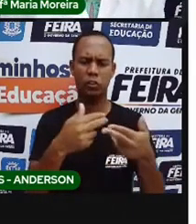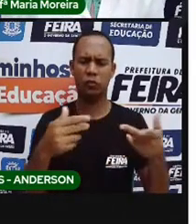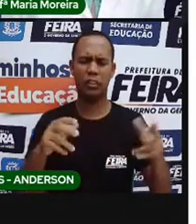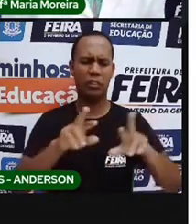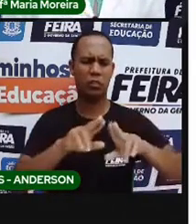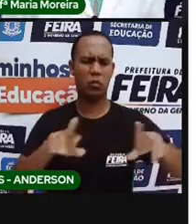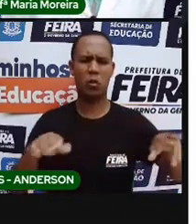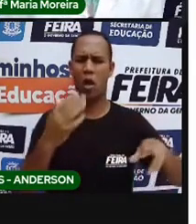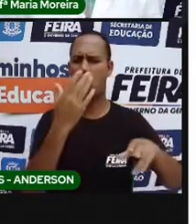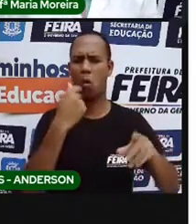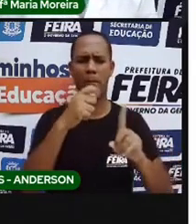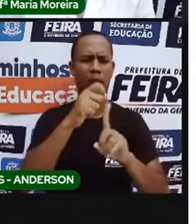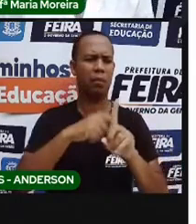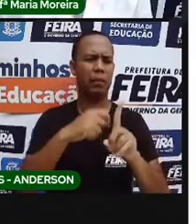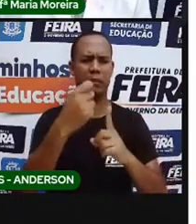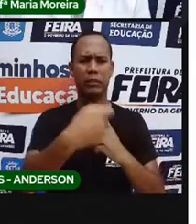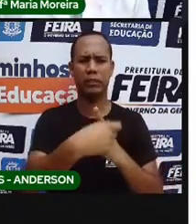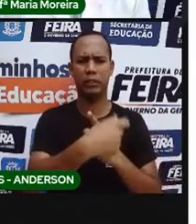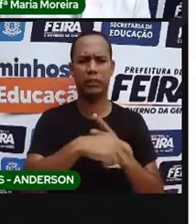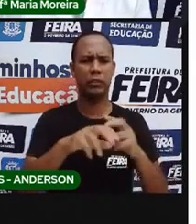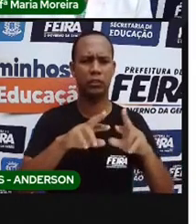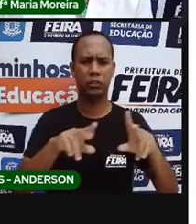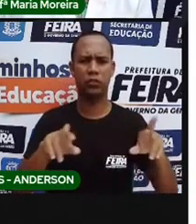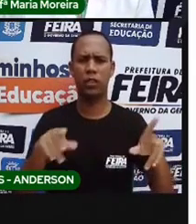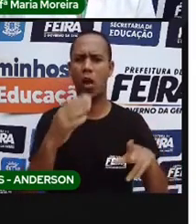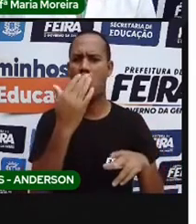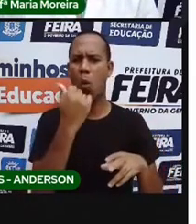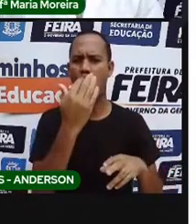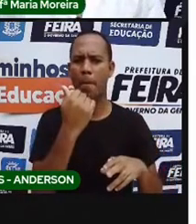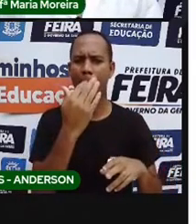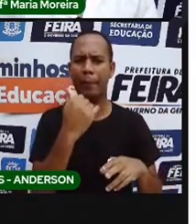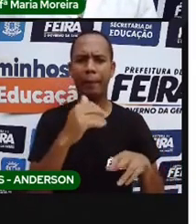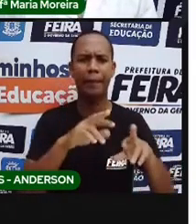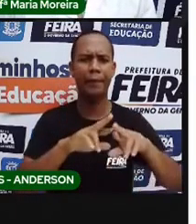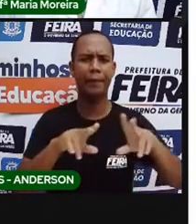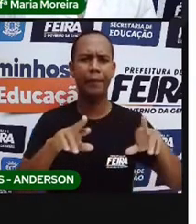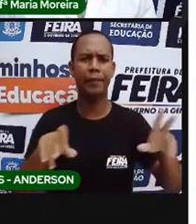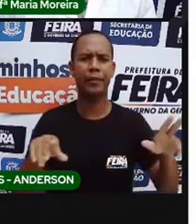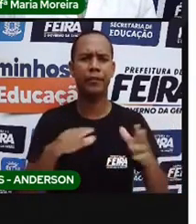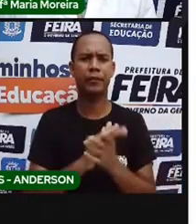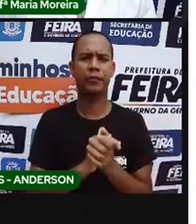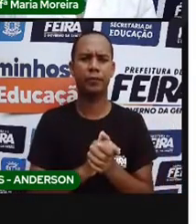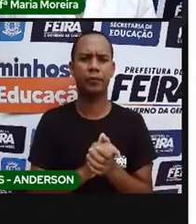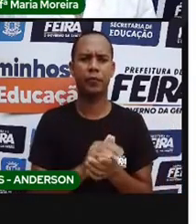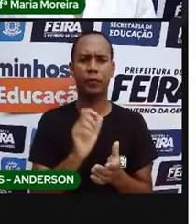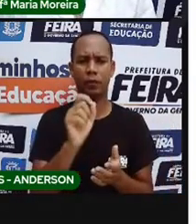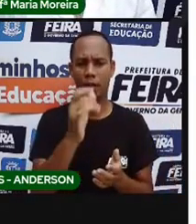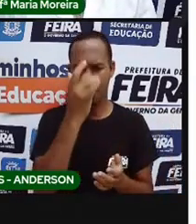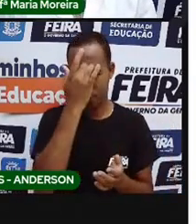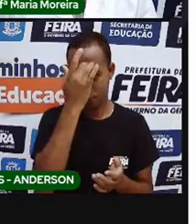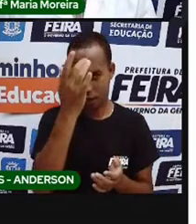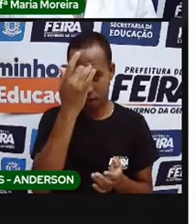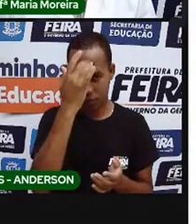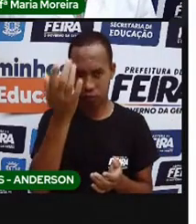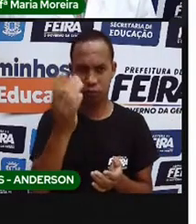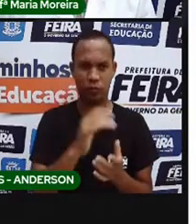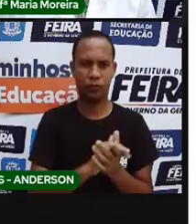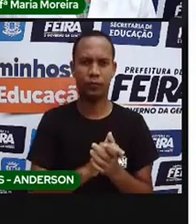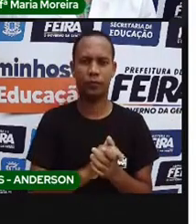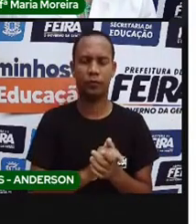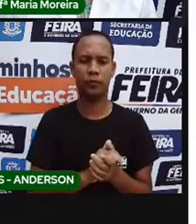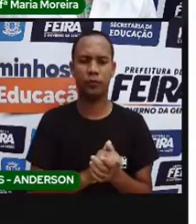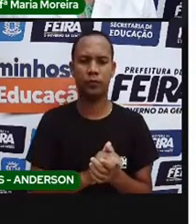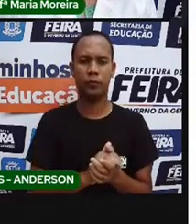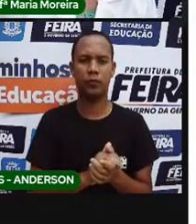banano. Que são, na verdade, alimentos que são de fácil plantio e cultivo. Então, assim,